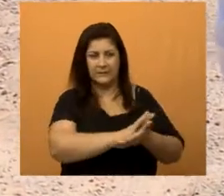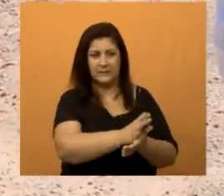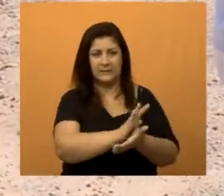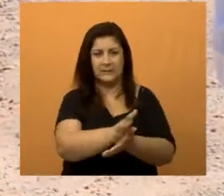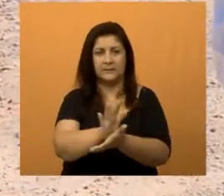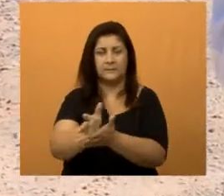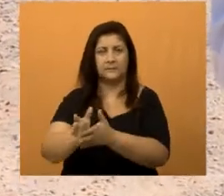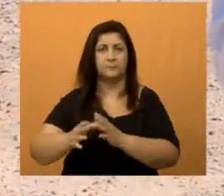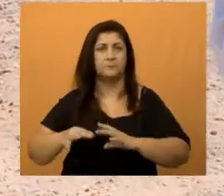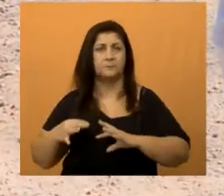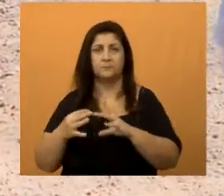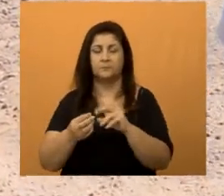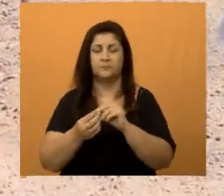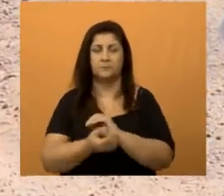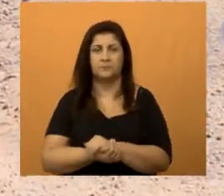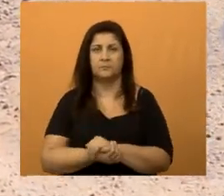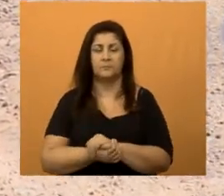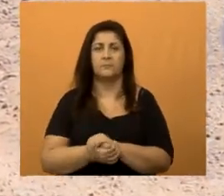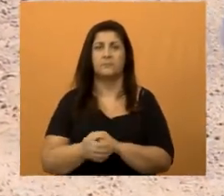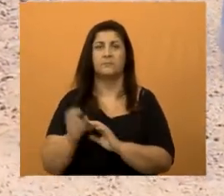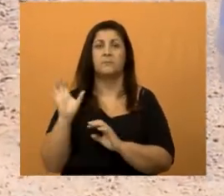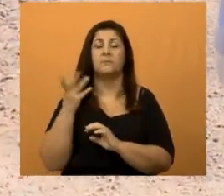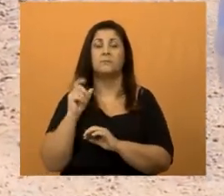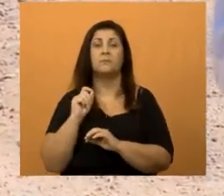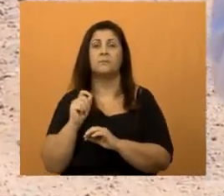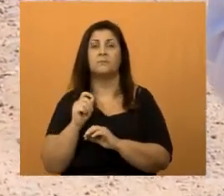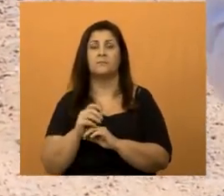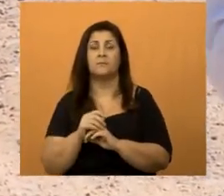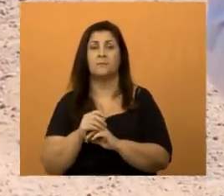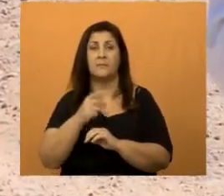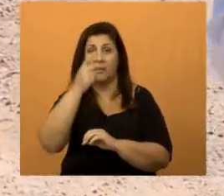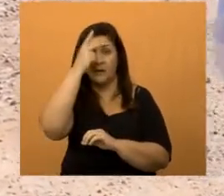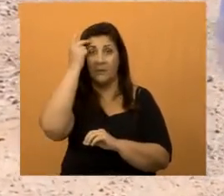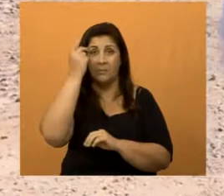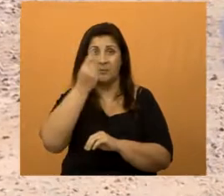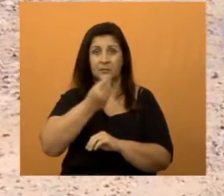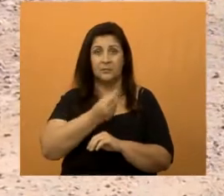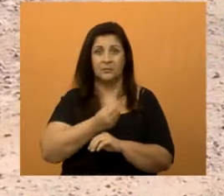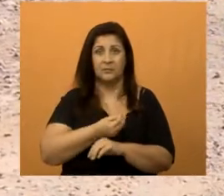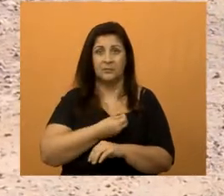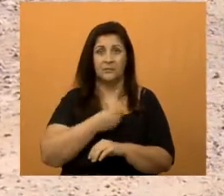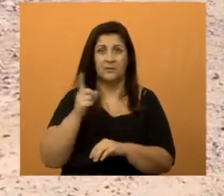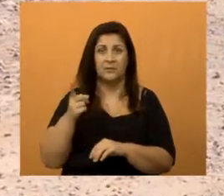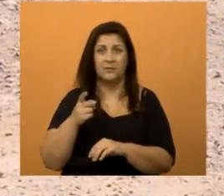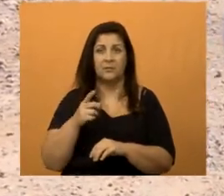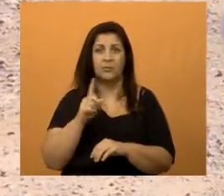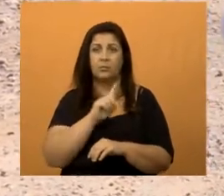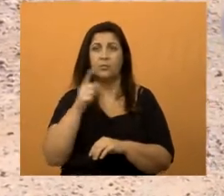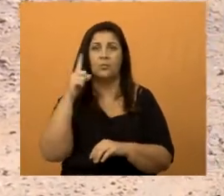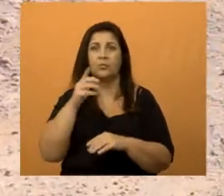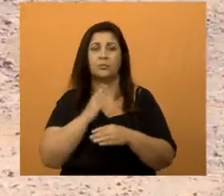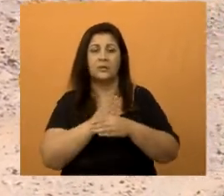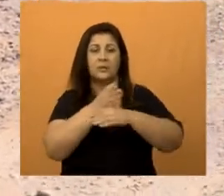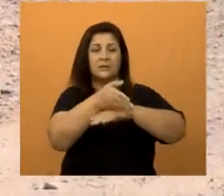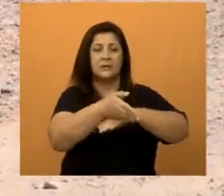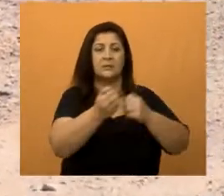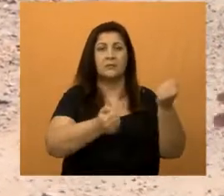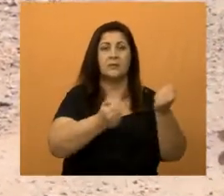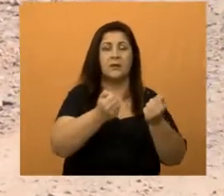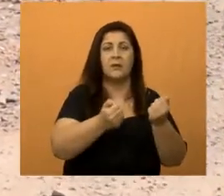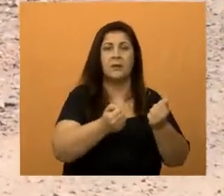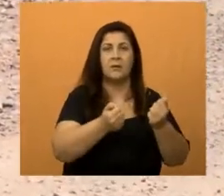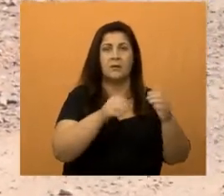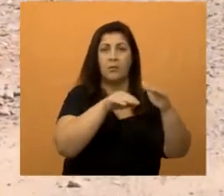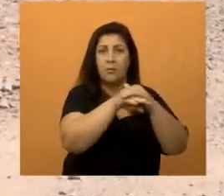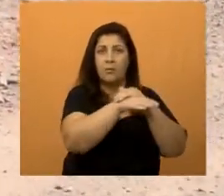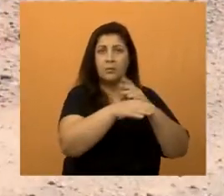aqui. E aí o que acontece é o seguinte, que os moradores, nem o carro pode entrar dentro de casa. Olha a situação da rua. E aí estou com o